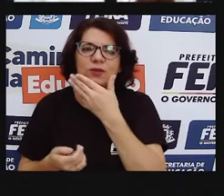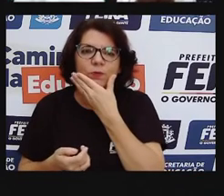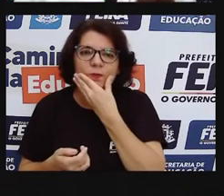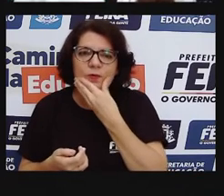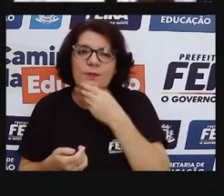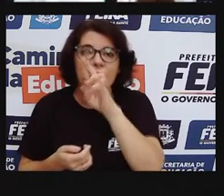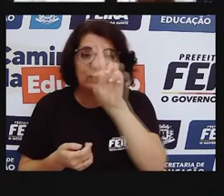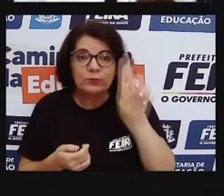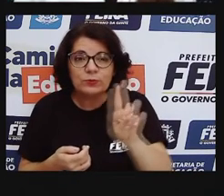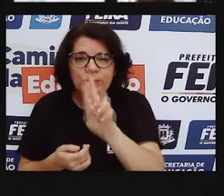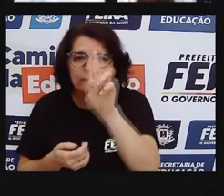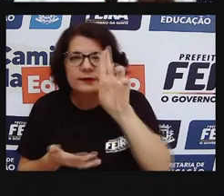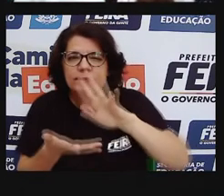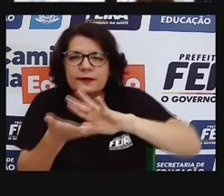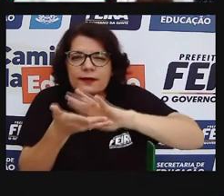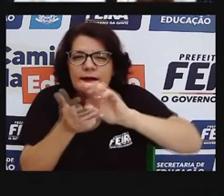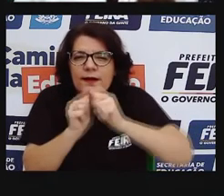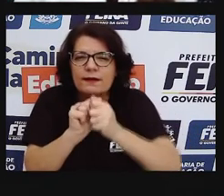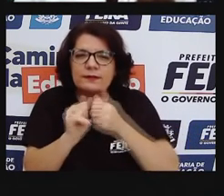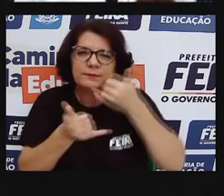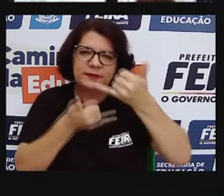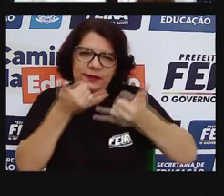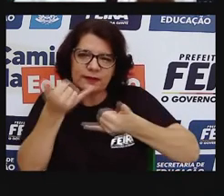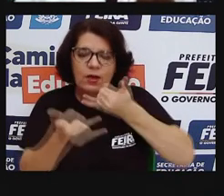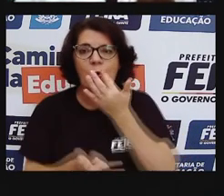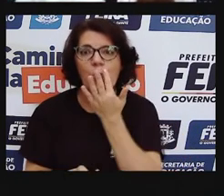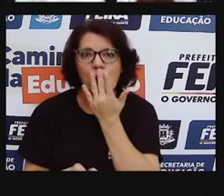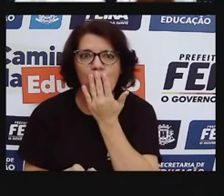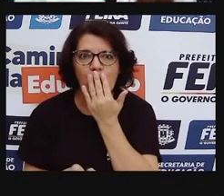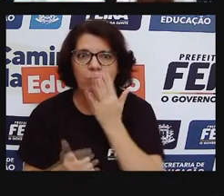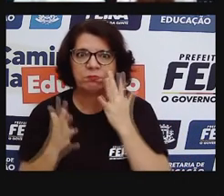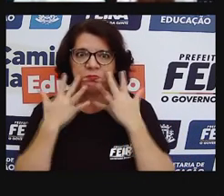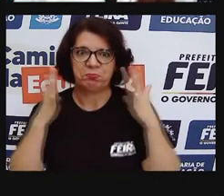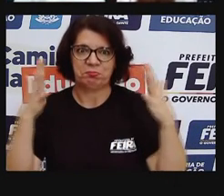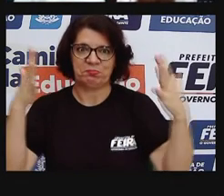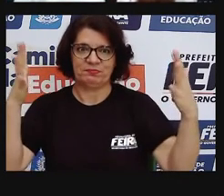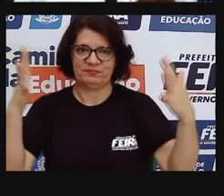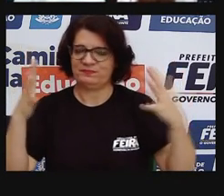produzir as suas telas. A gente vê muitas cores, cores vibrantes,